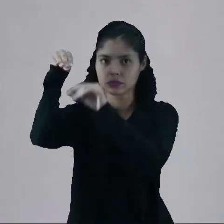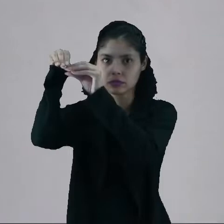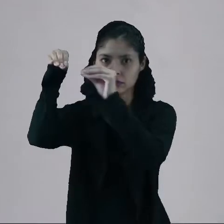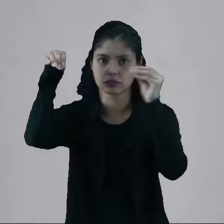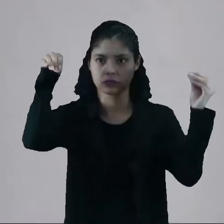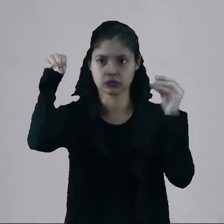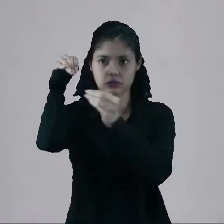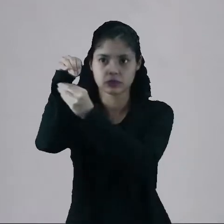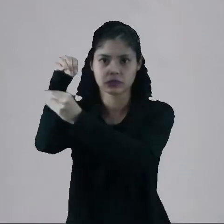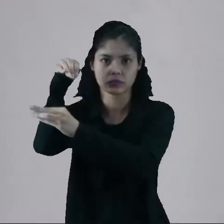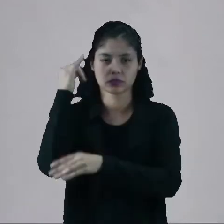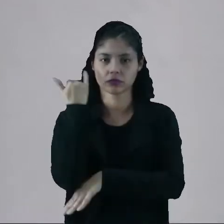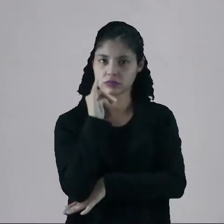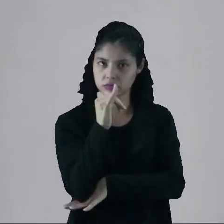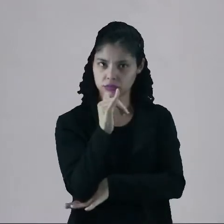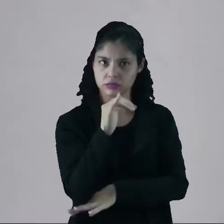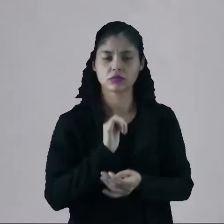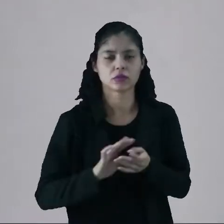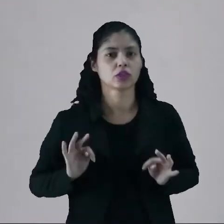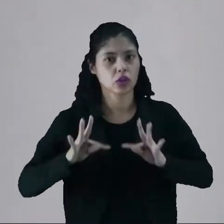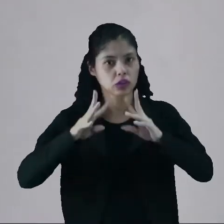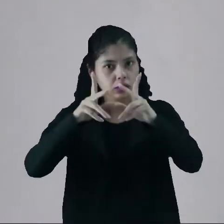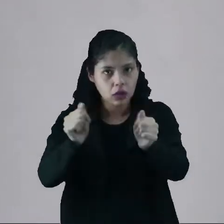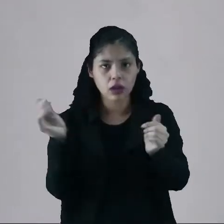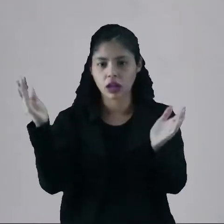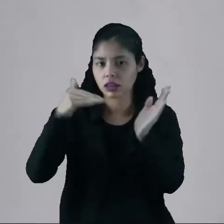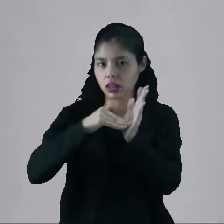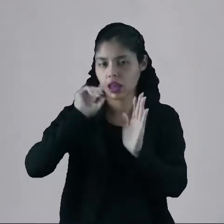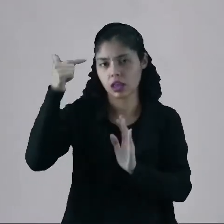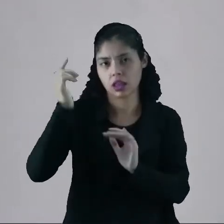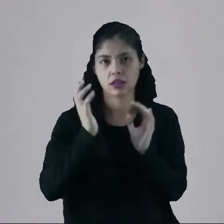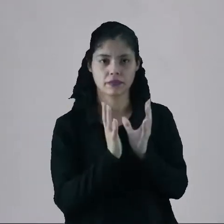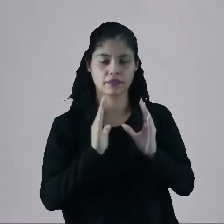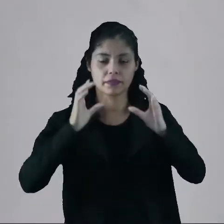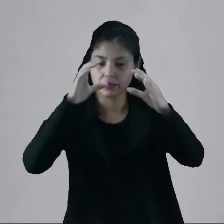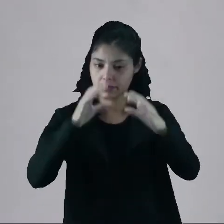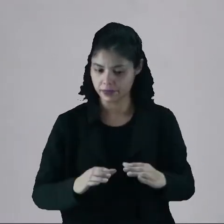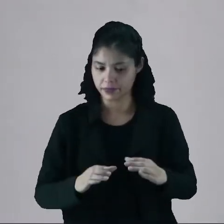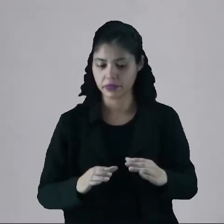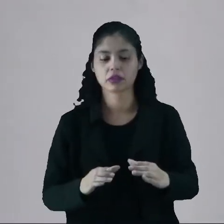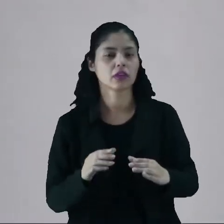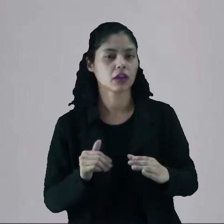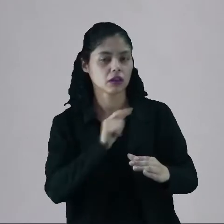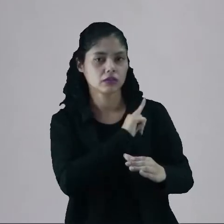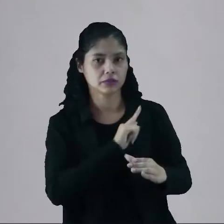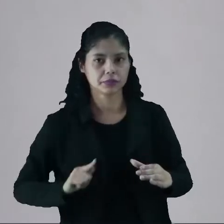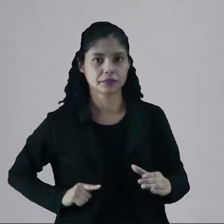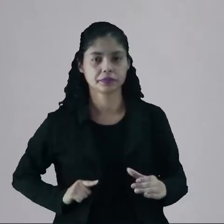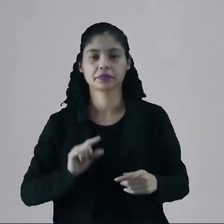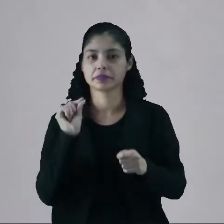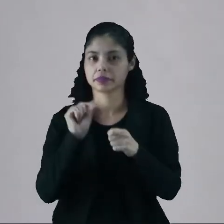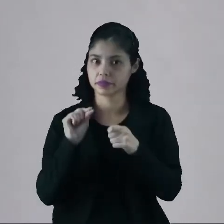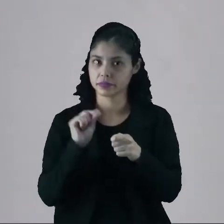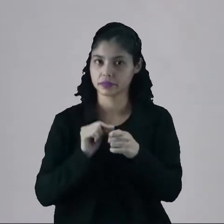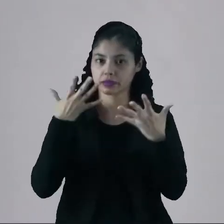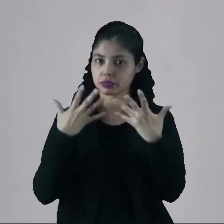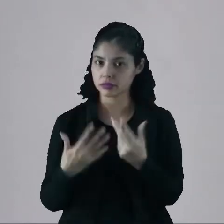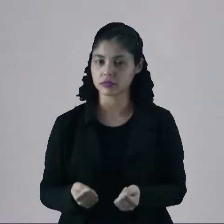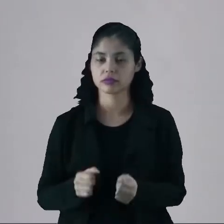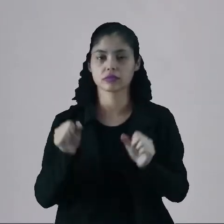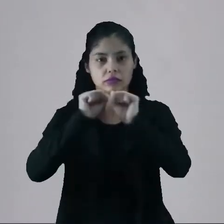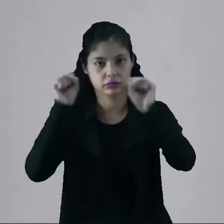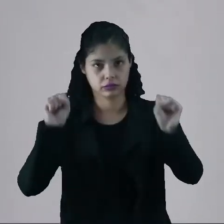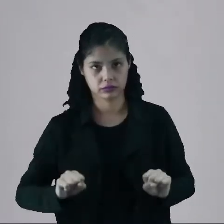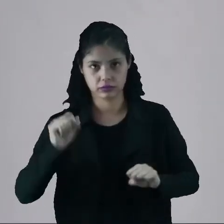fiação e todo equipamento para levar luz até aquela comunidade, então os governos costumam adotar esse